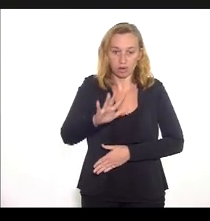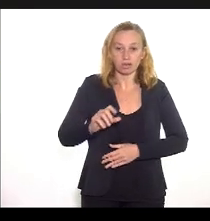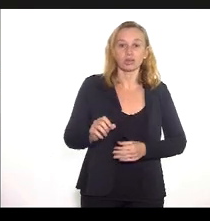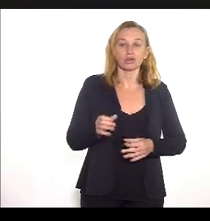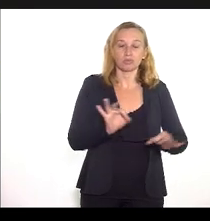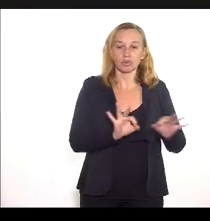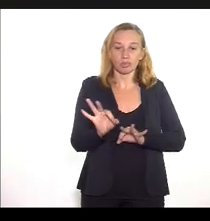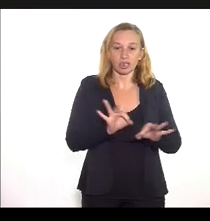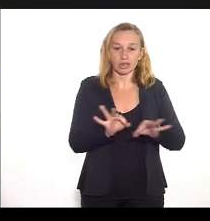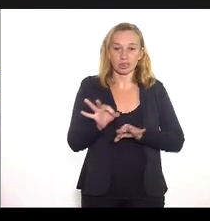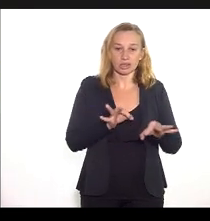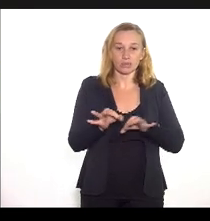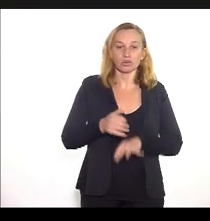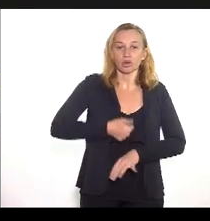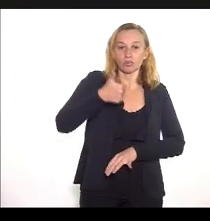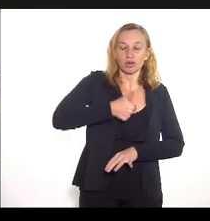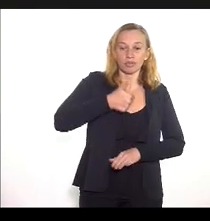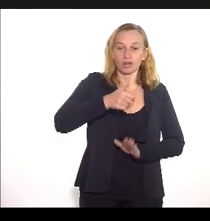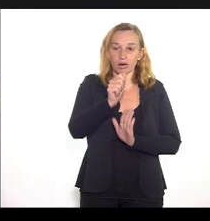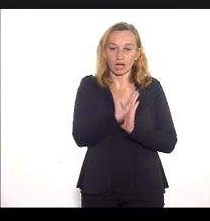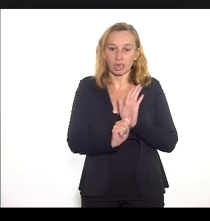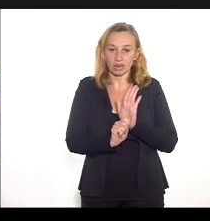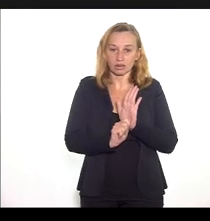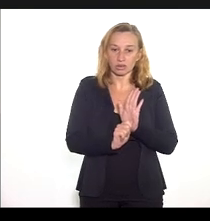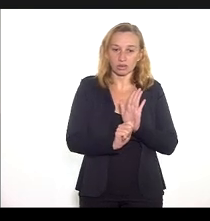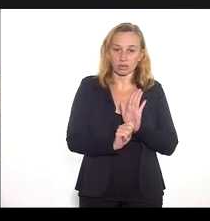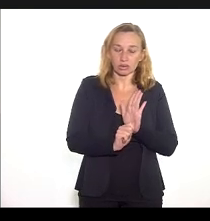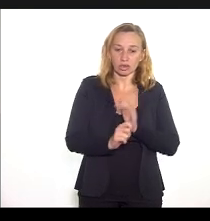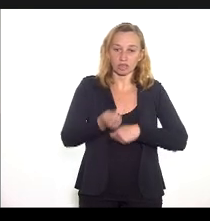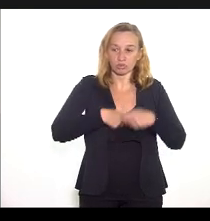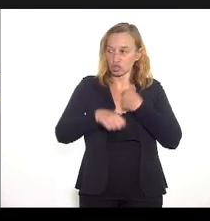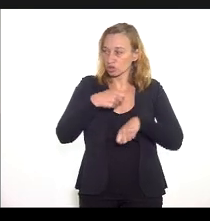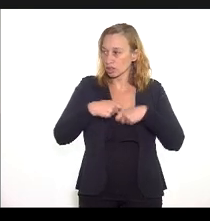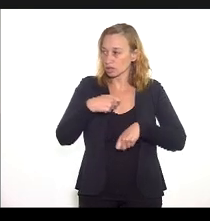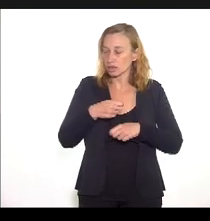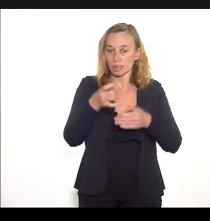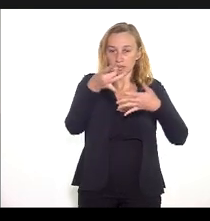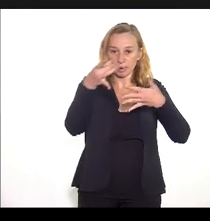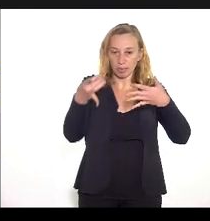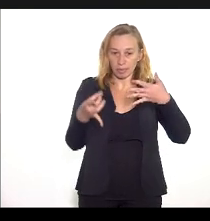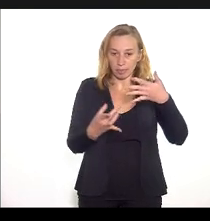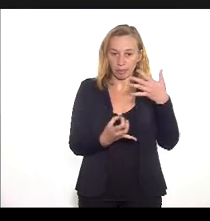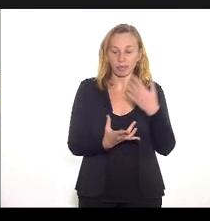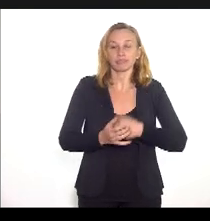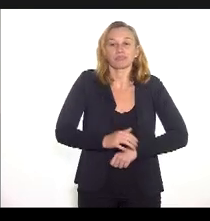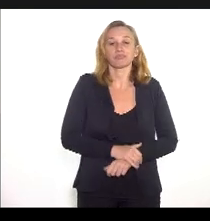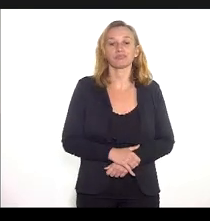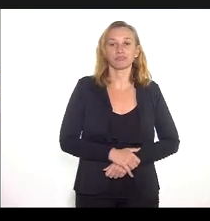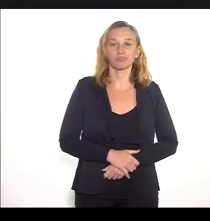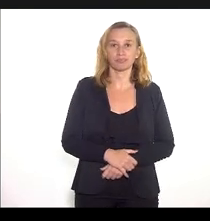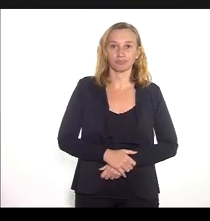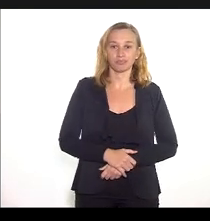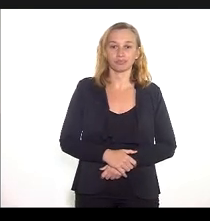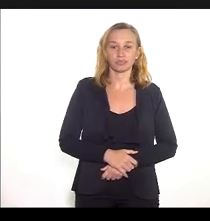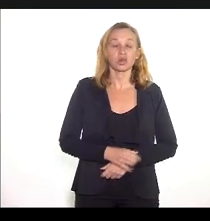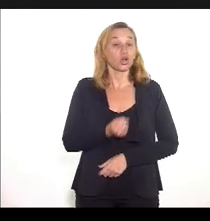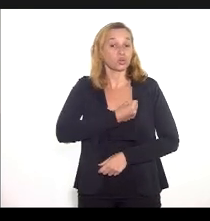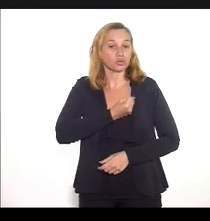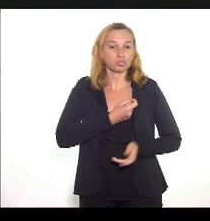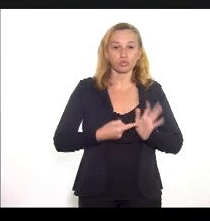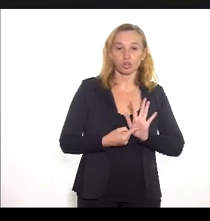elaboração do primeiro relatório padrimestral. Detalhado padrimestral. Os dados